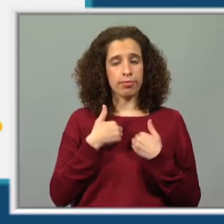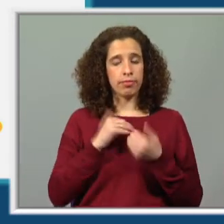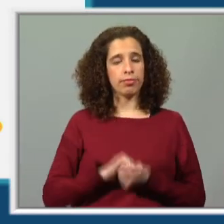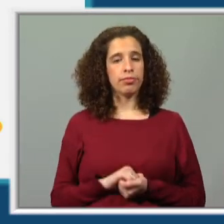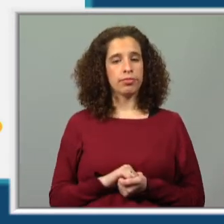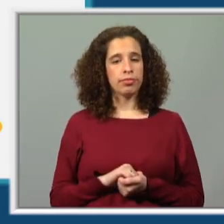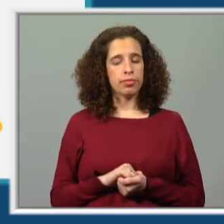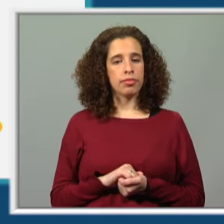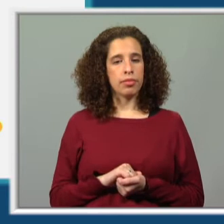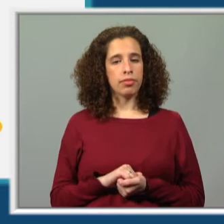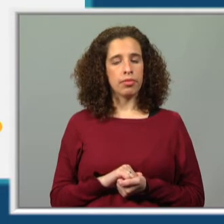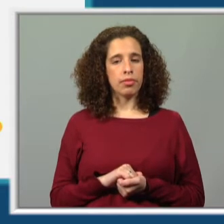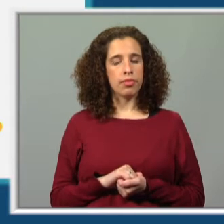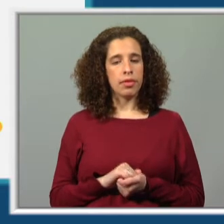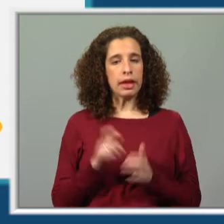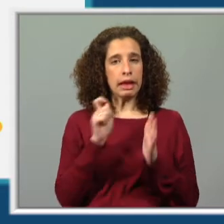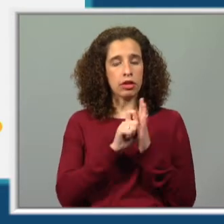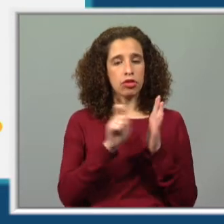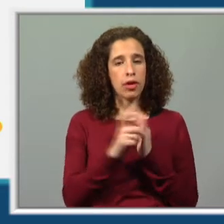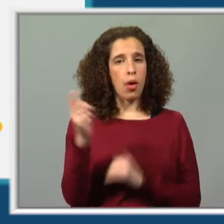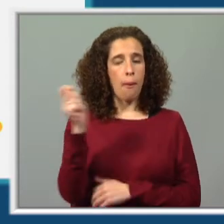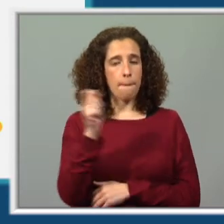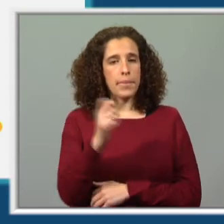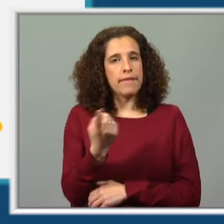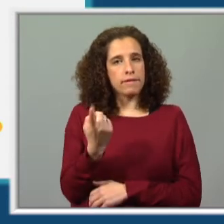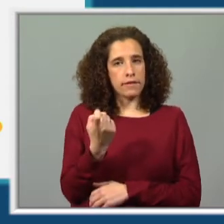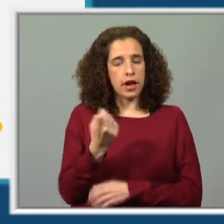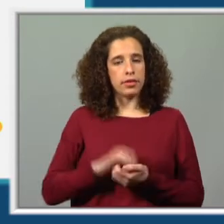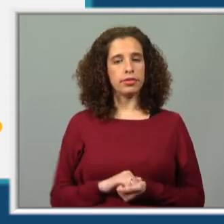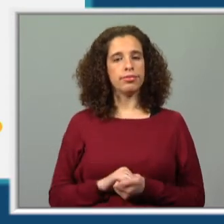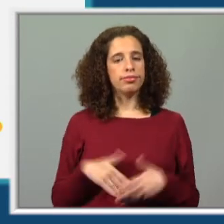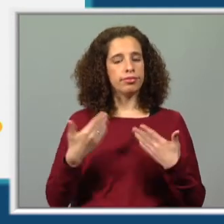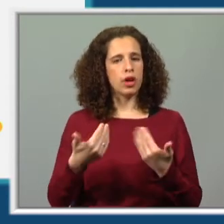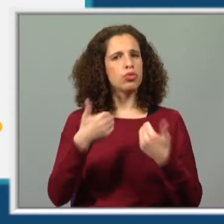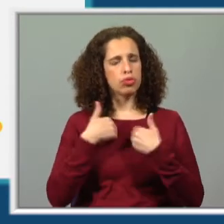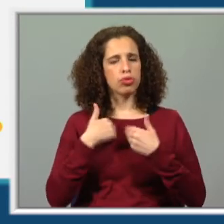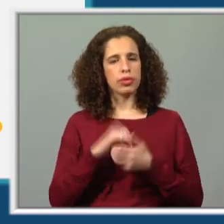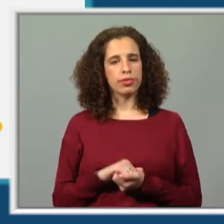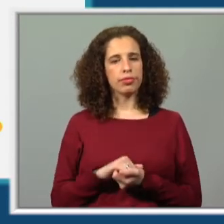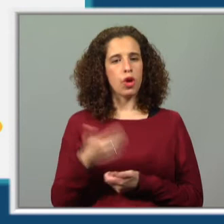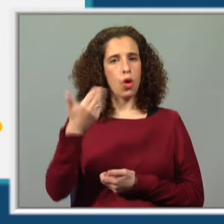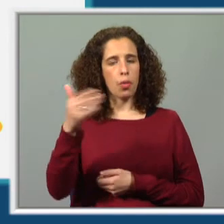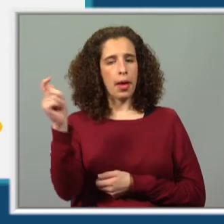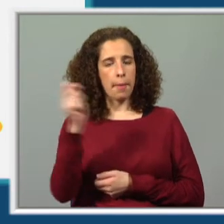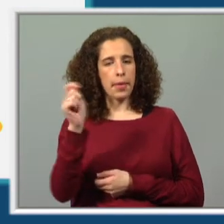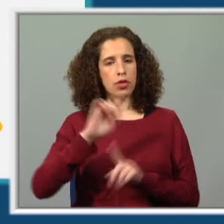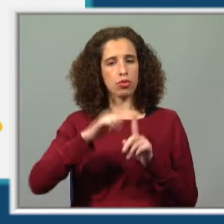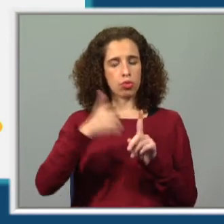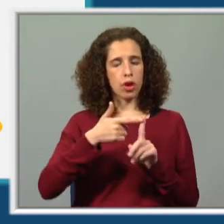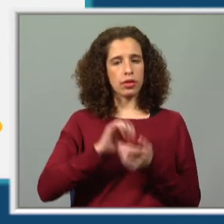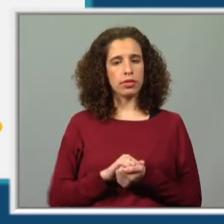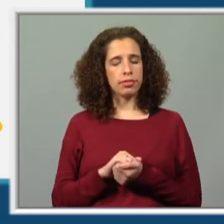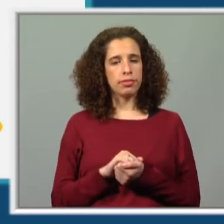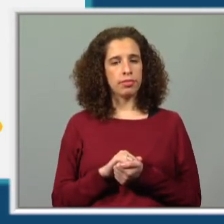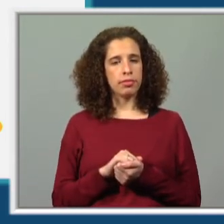a colocar os meses que estão em falta. Então ajudem-me. O primeiro mês do ano era o